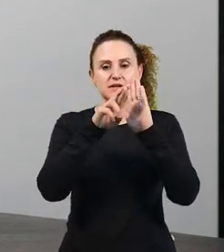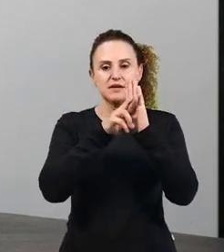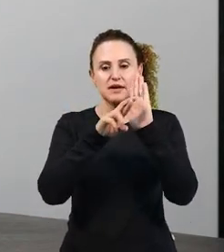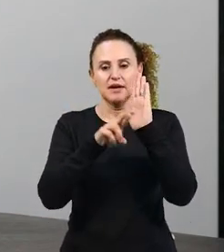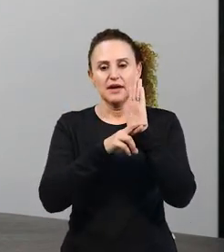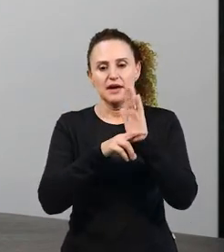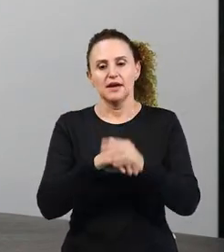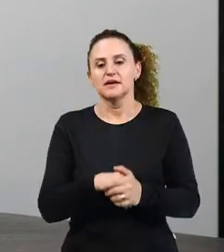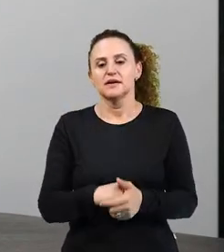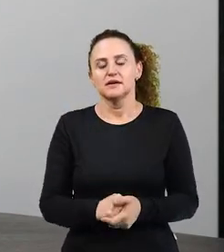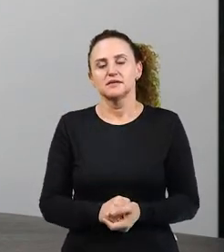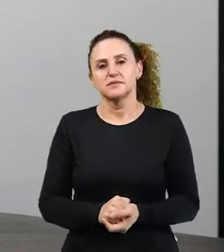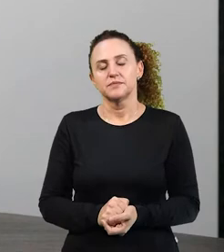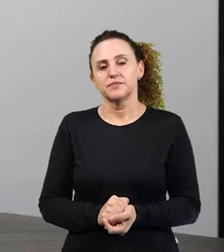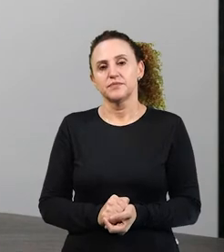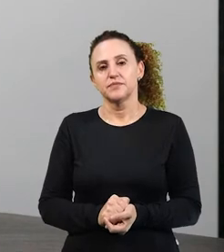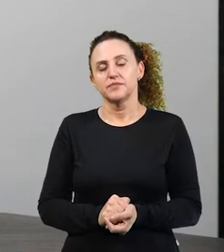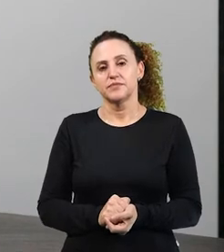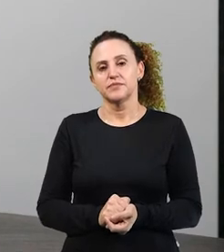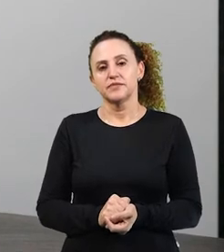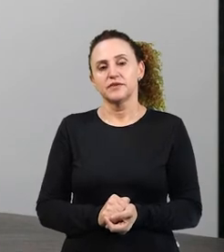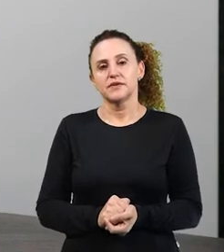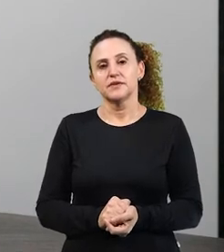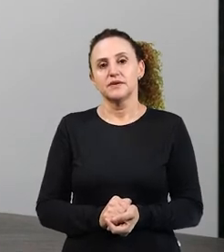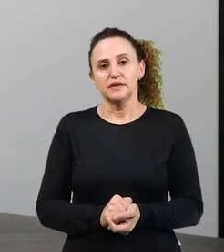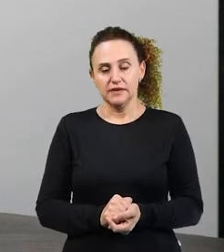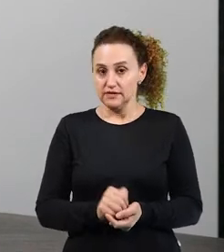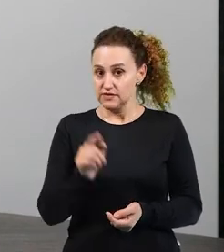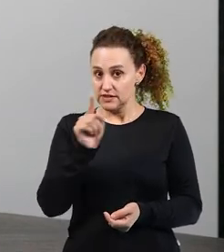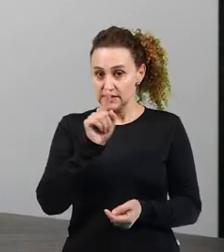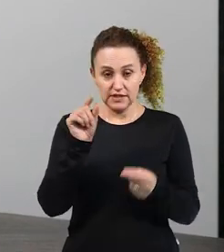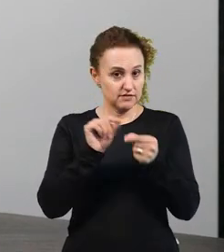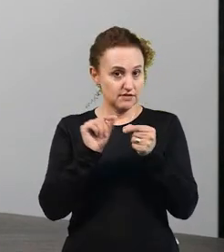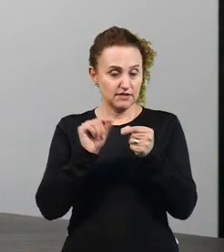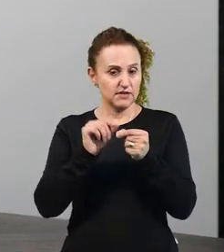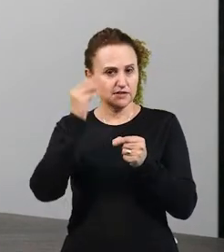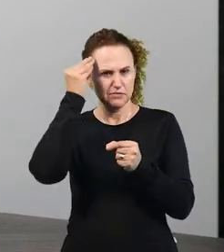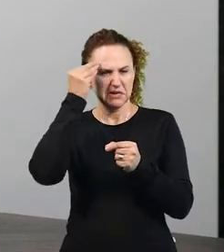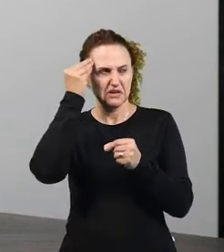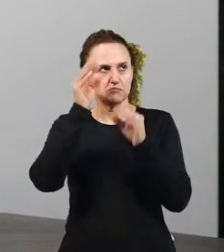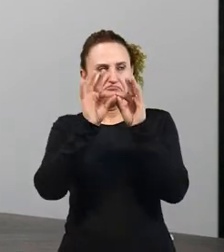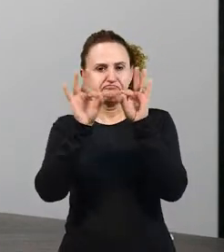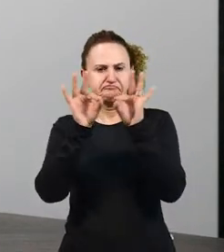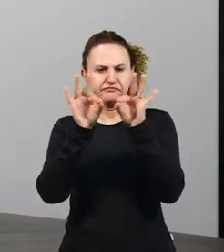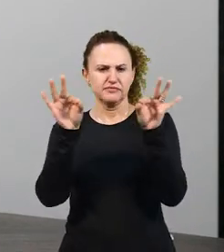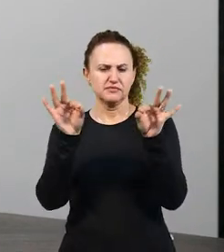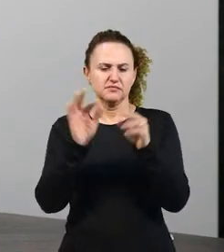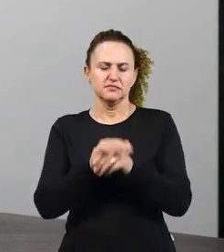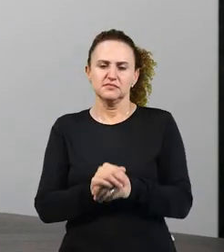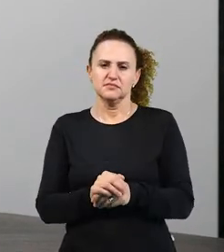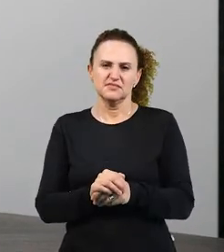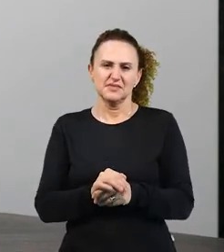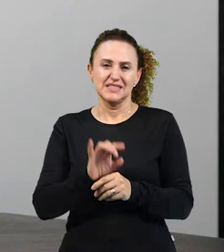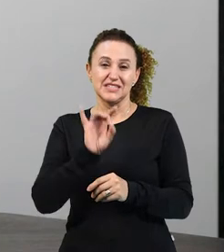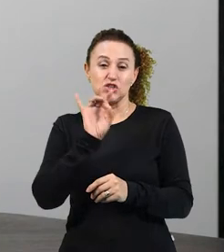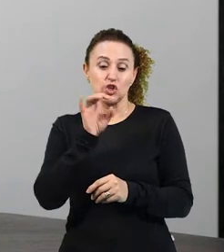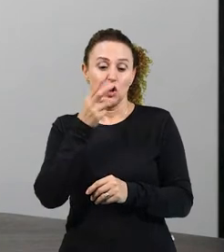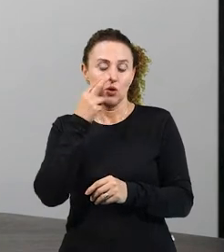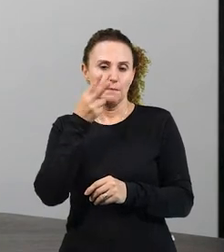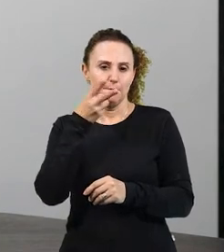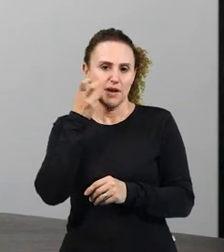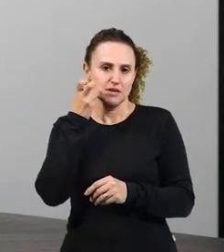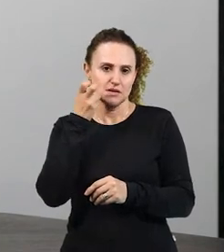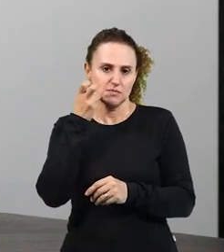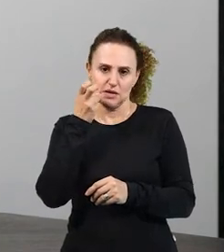é porque você não vai fazer uma análise simplista só pela forma.